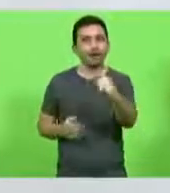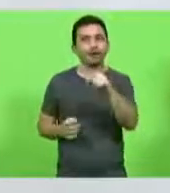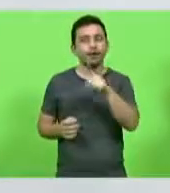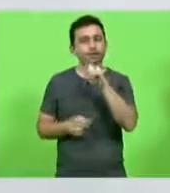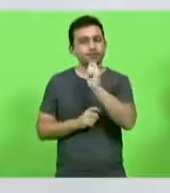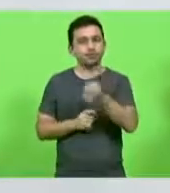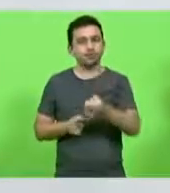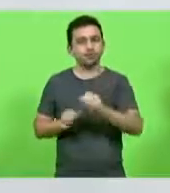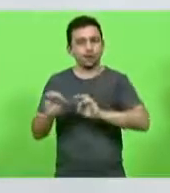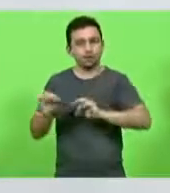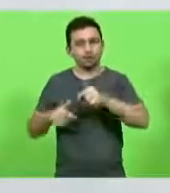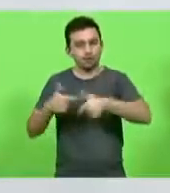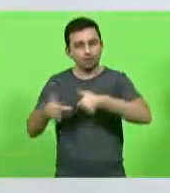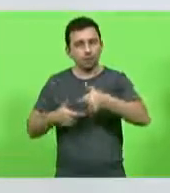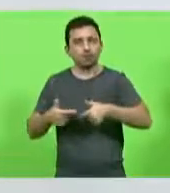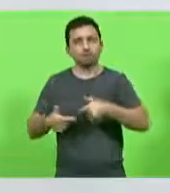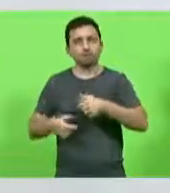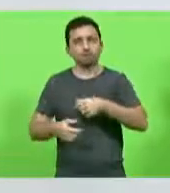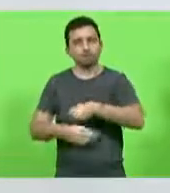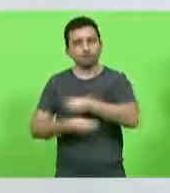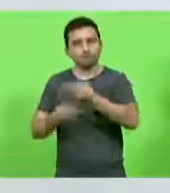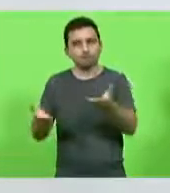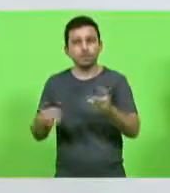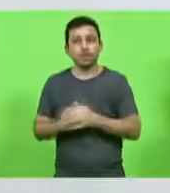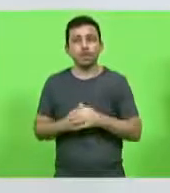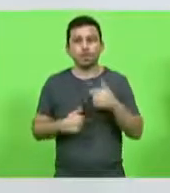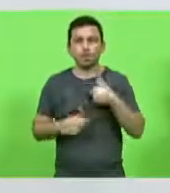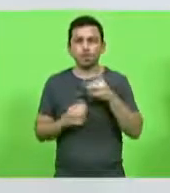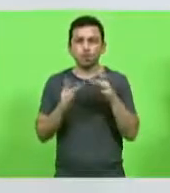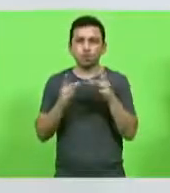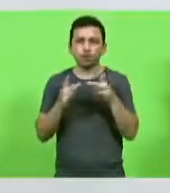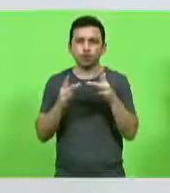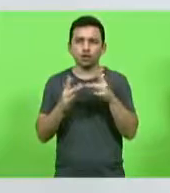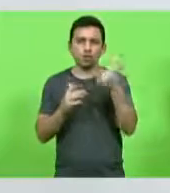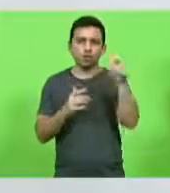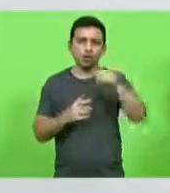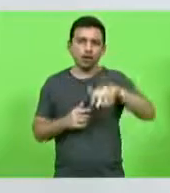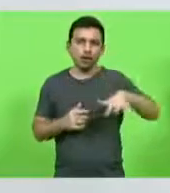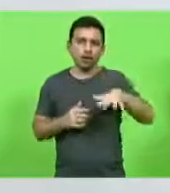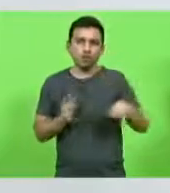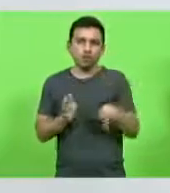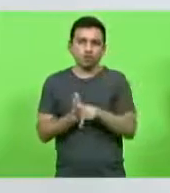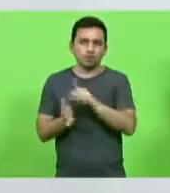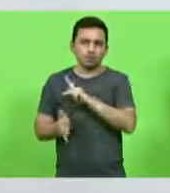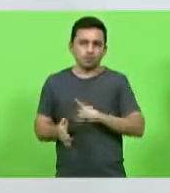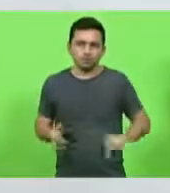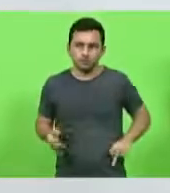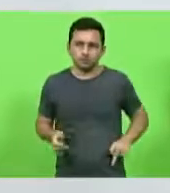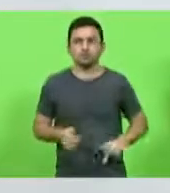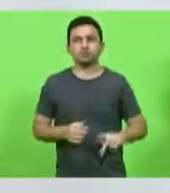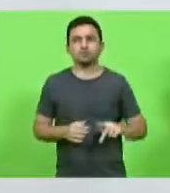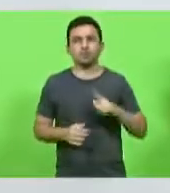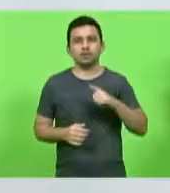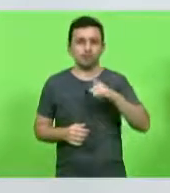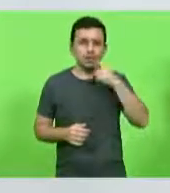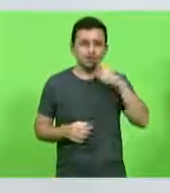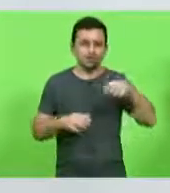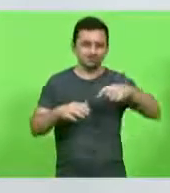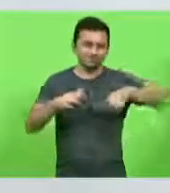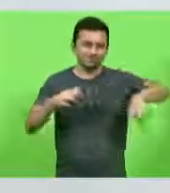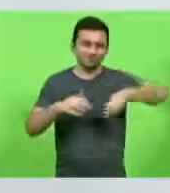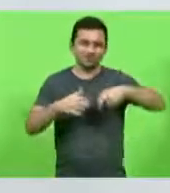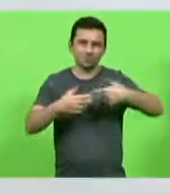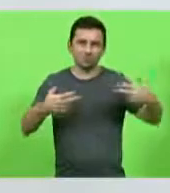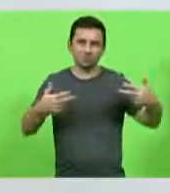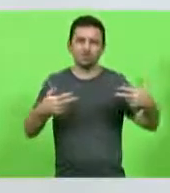da pesca, da pesca artesanal. Comecei a ter contato com outras áreas, como o presidente da comissão, a psicultura. Mas a pesca,